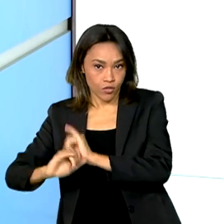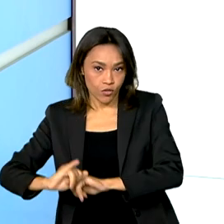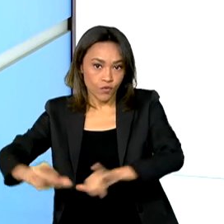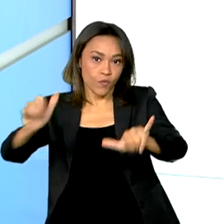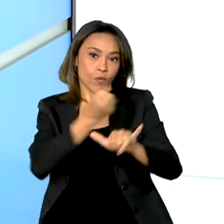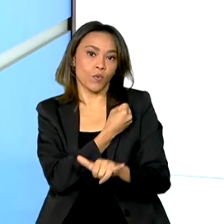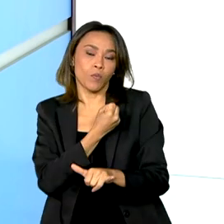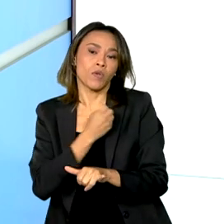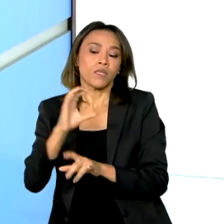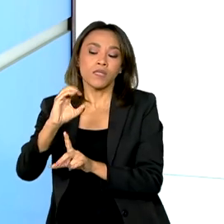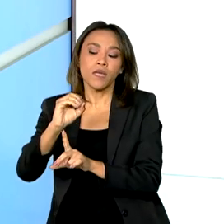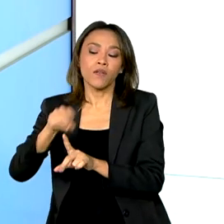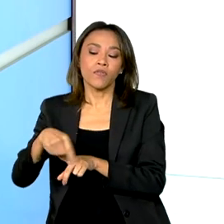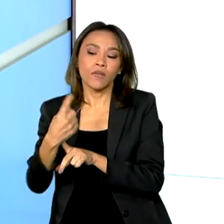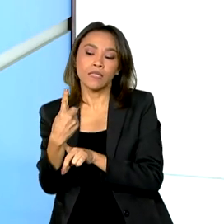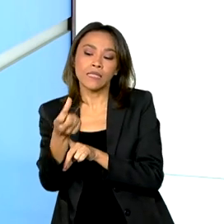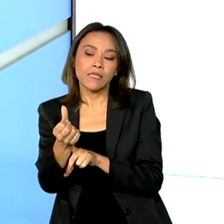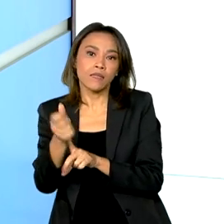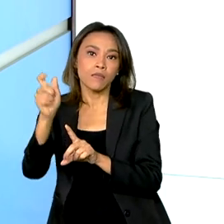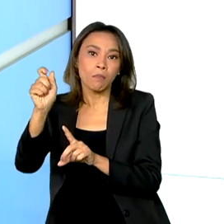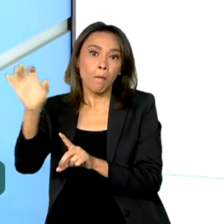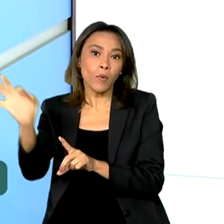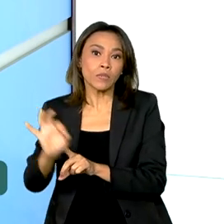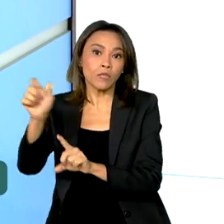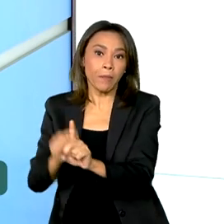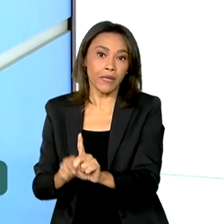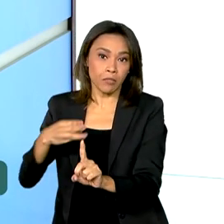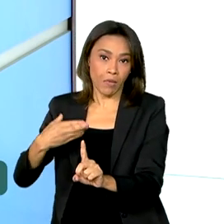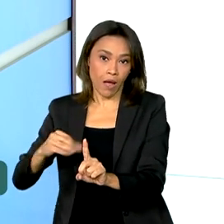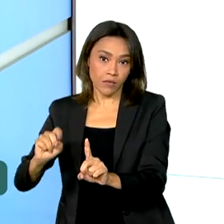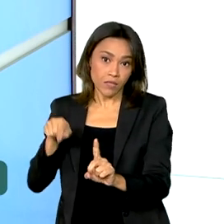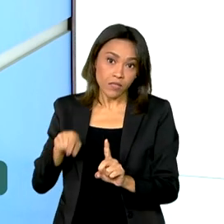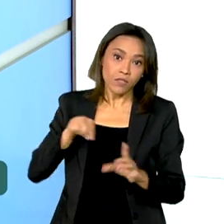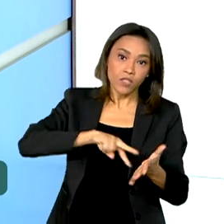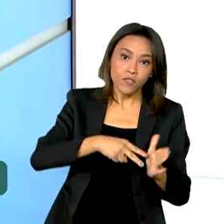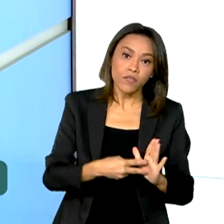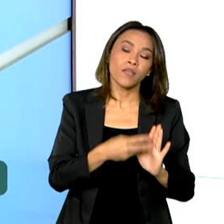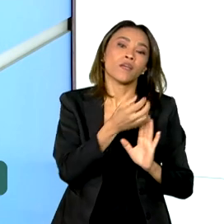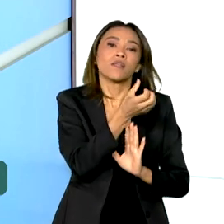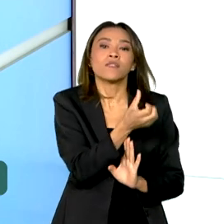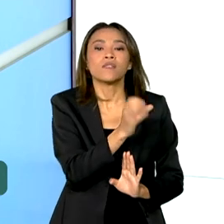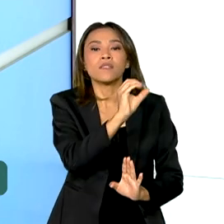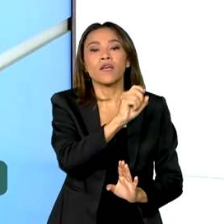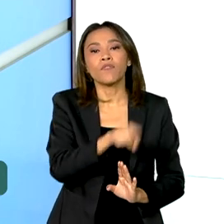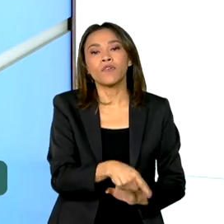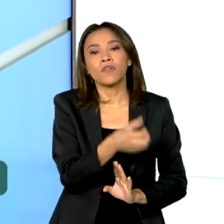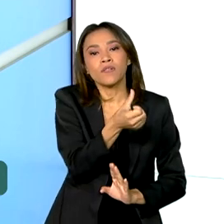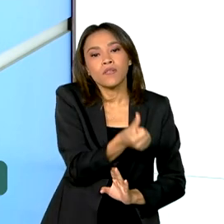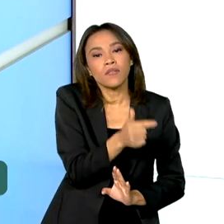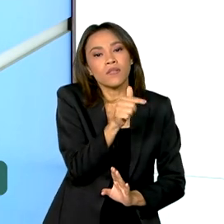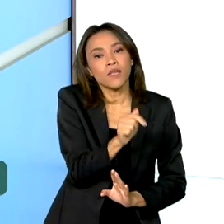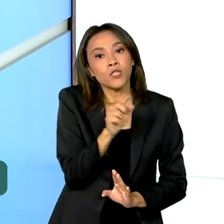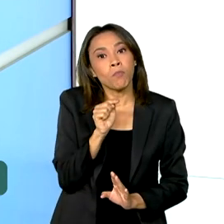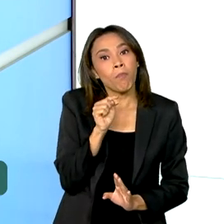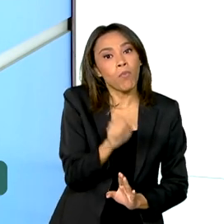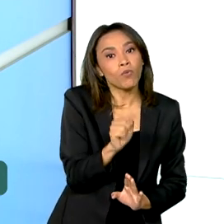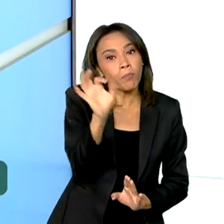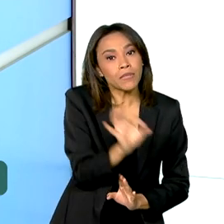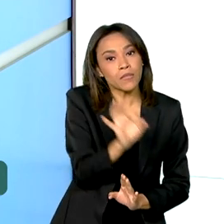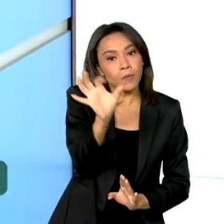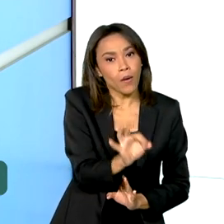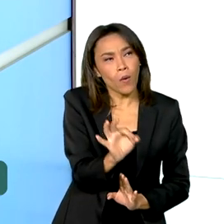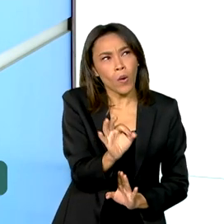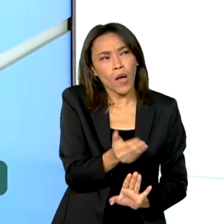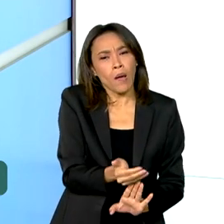,16% em março. Isso representa 0,67 ponto percentual atrás do resultado de